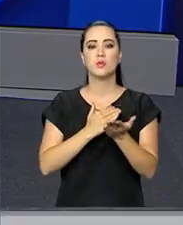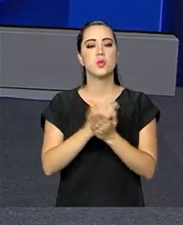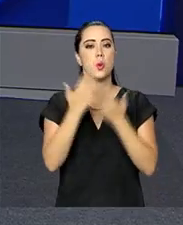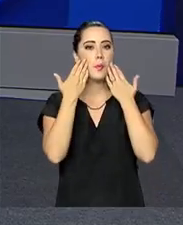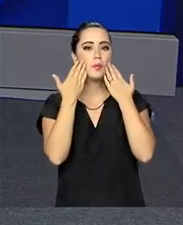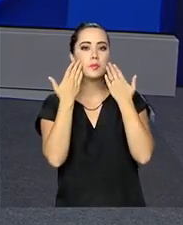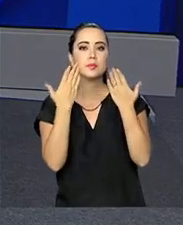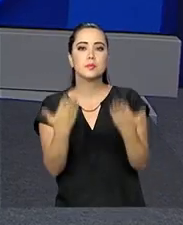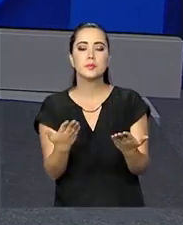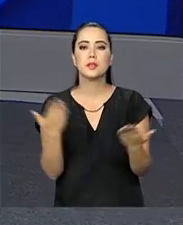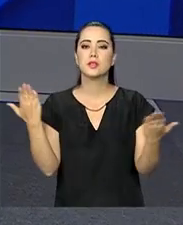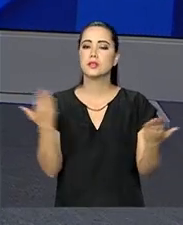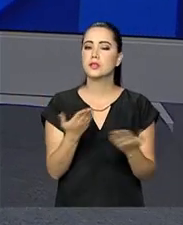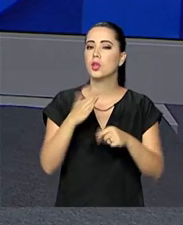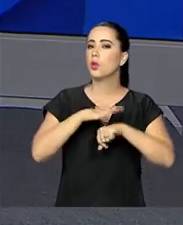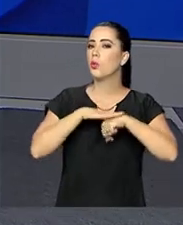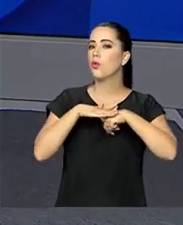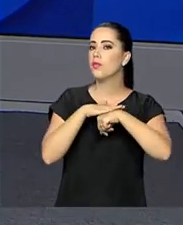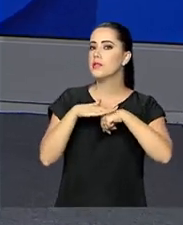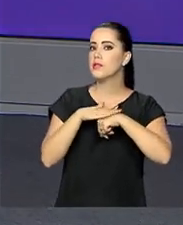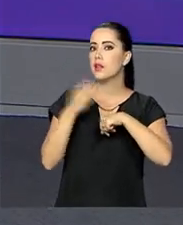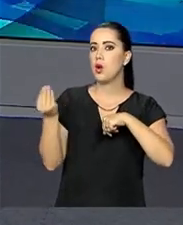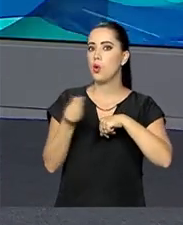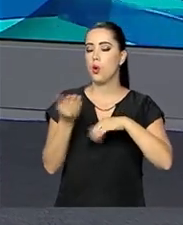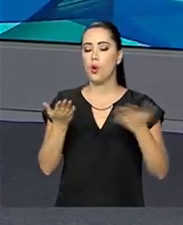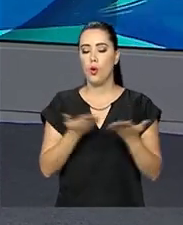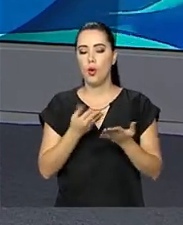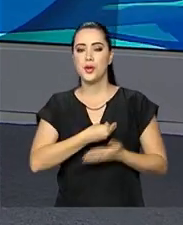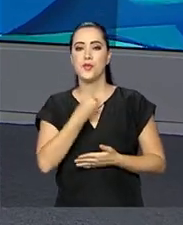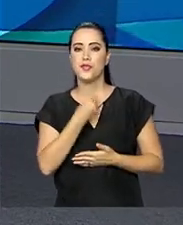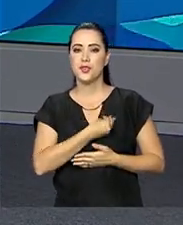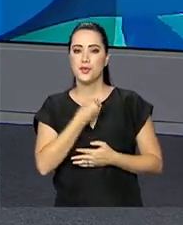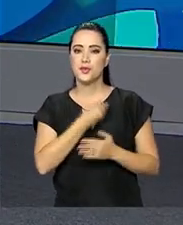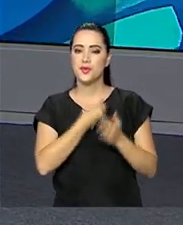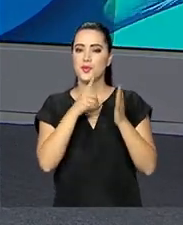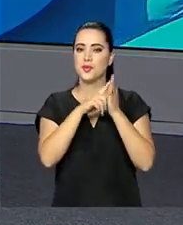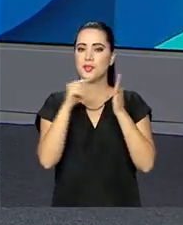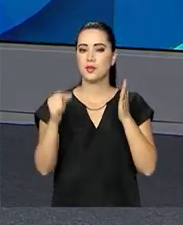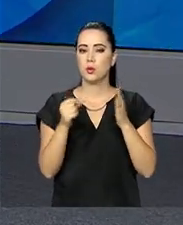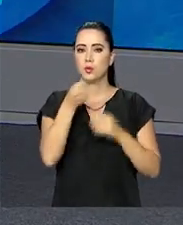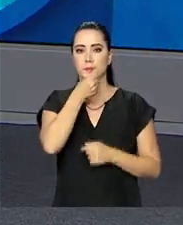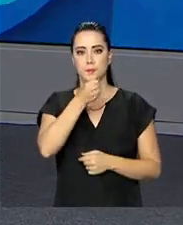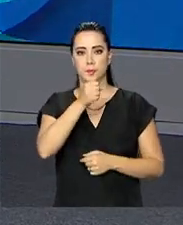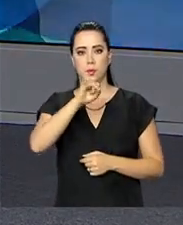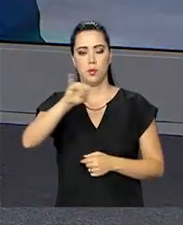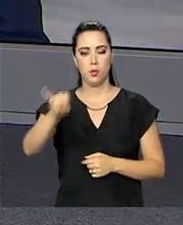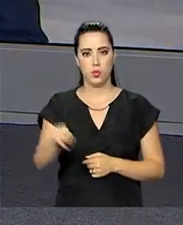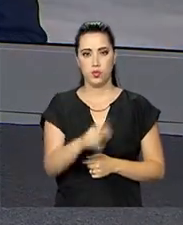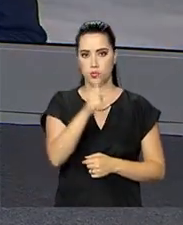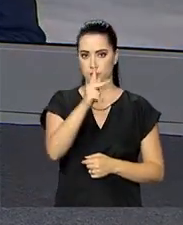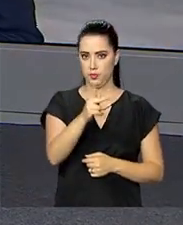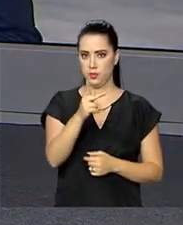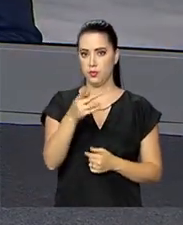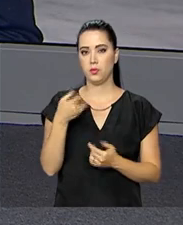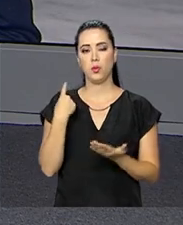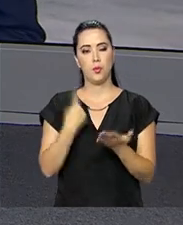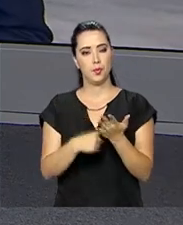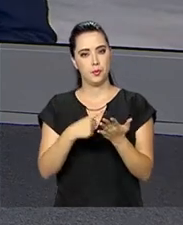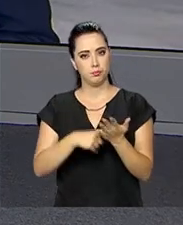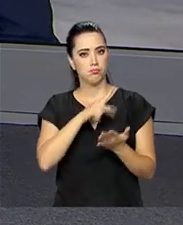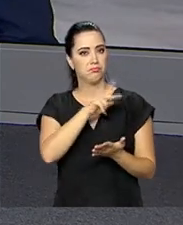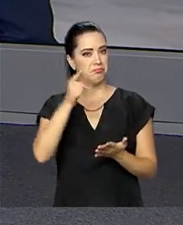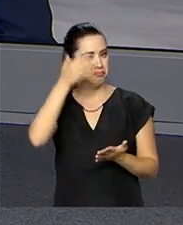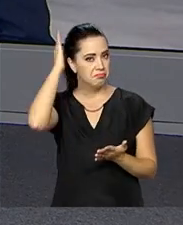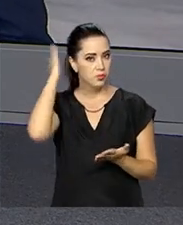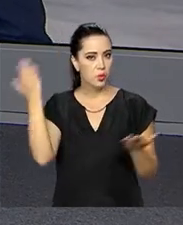E a gente começa esta edição conversando ao vivo, direto do Palácio do Planalto, com o repórter João Pedro Neto, sobre a agenda do